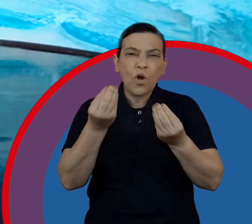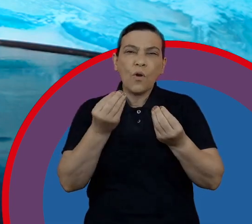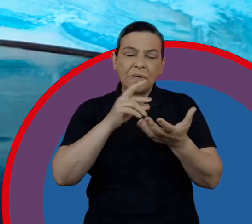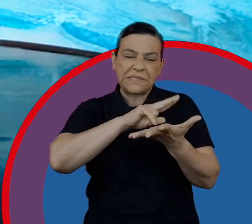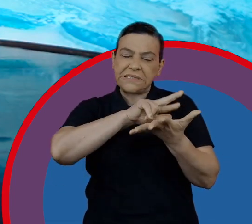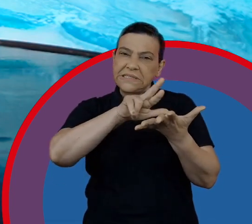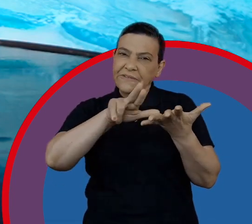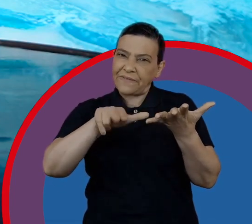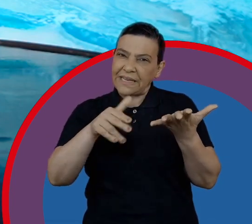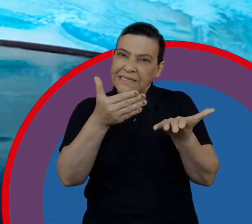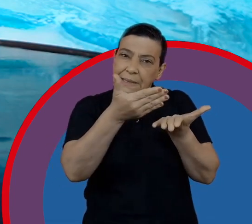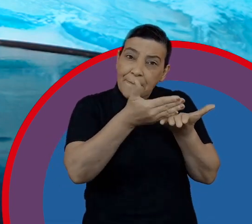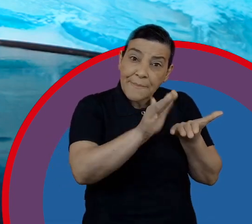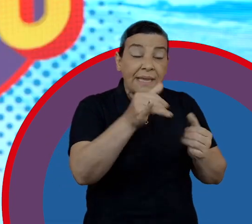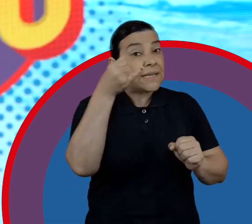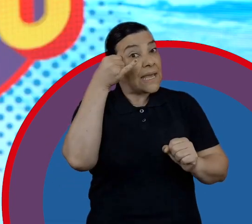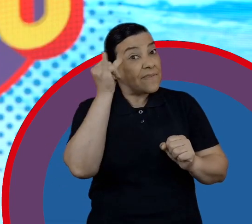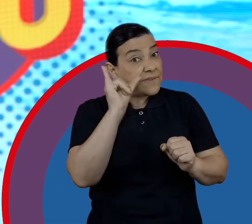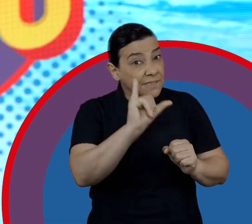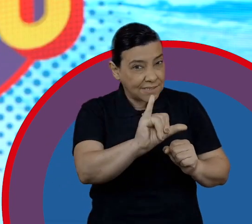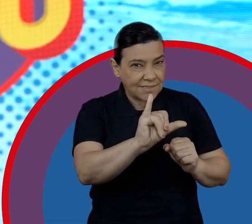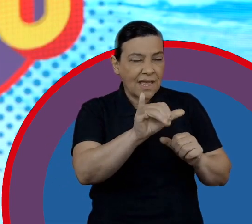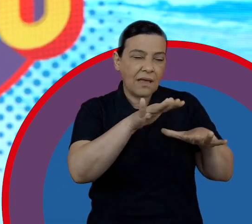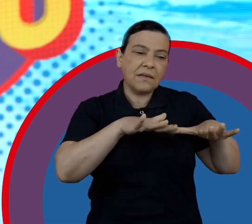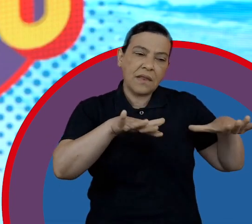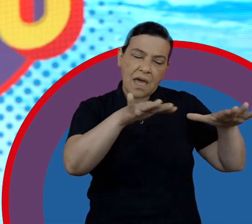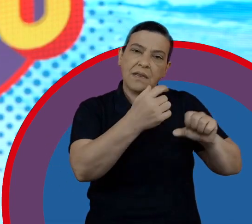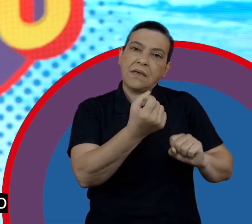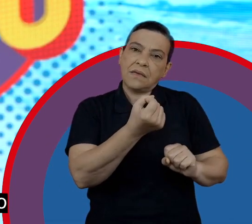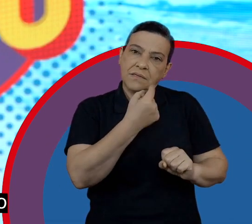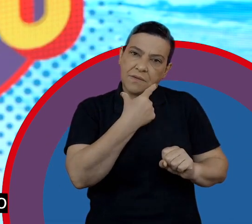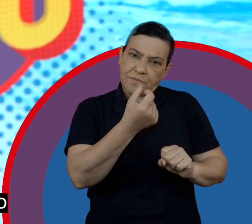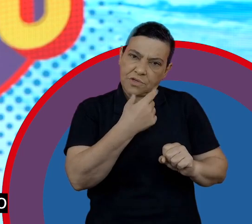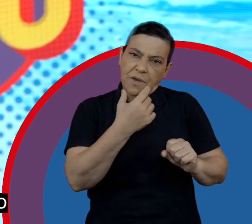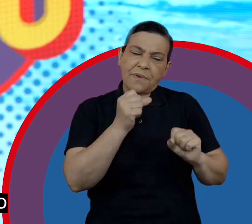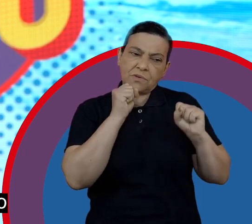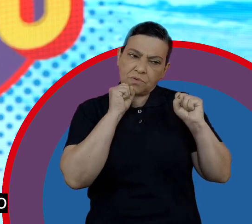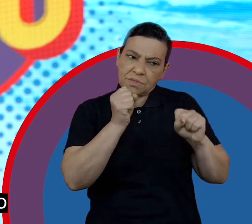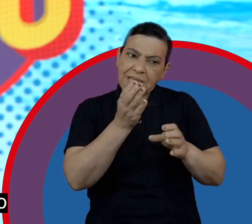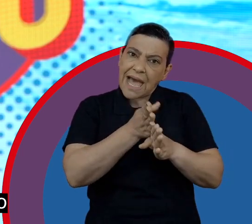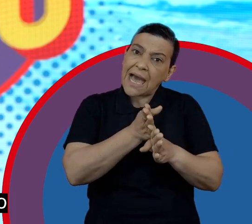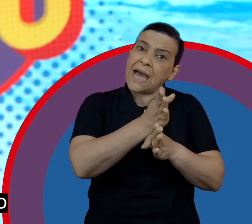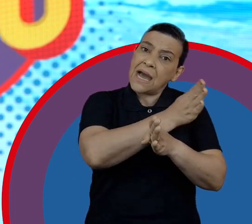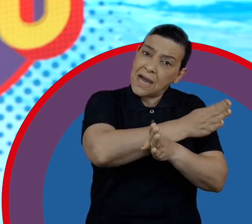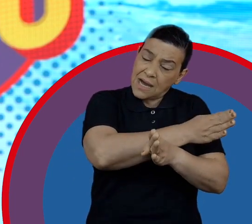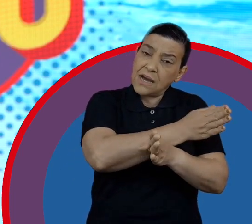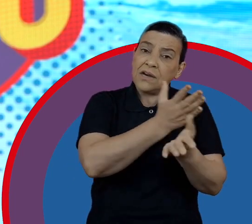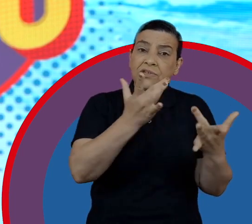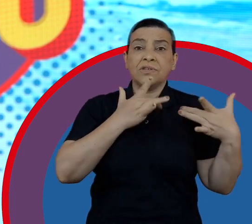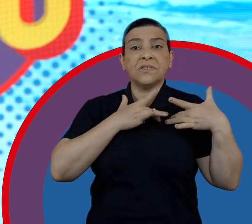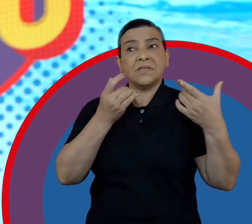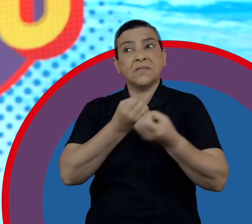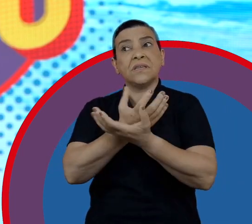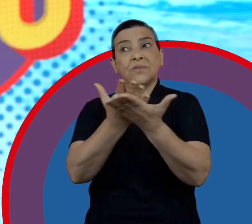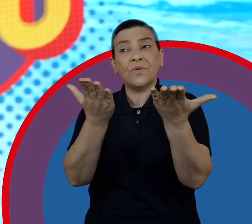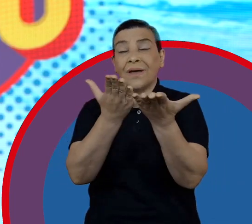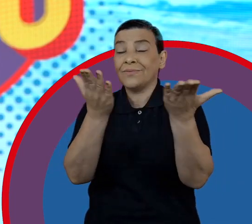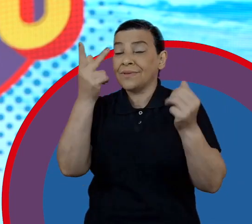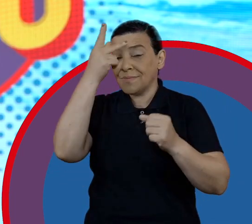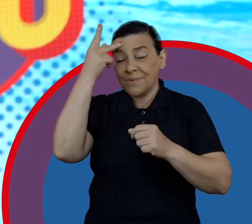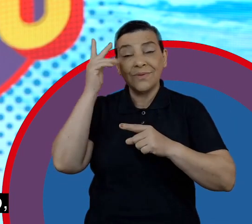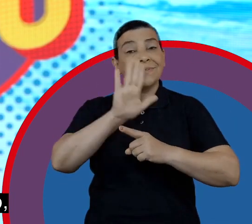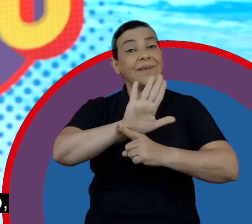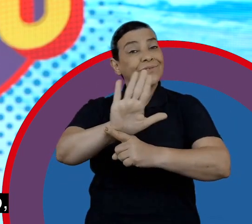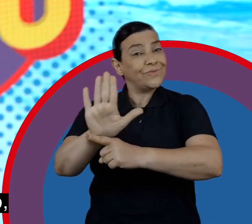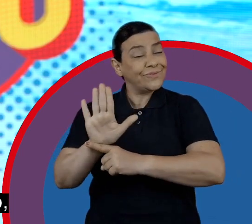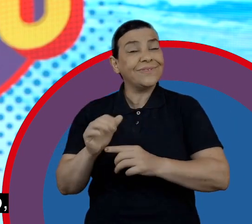exemplo de como evitar o desperdício na linha de medicamentos, daquilo que é possível, inclusive, ser doado, para pessoas que não têm condições.